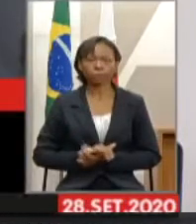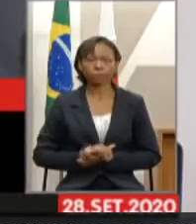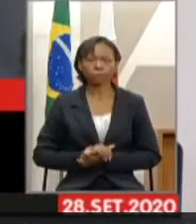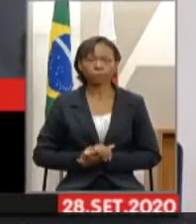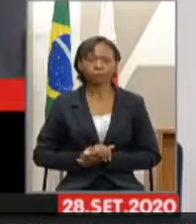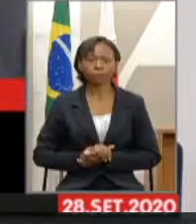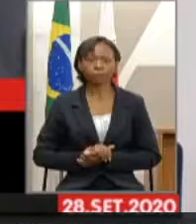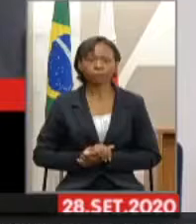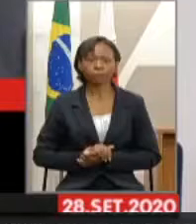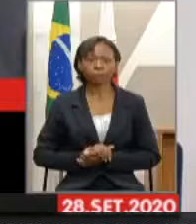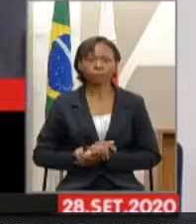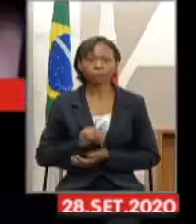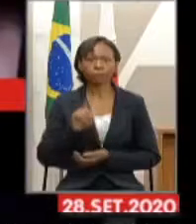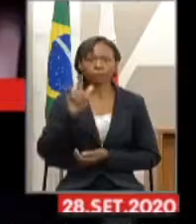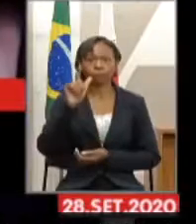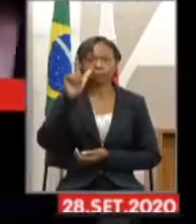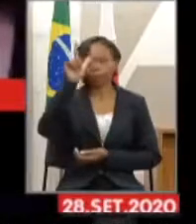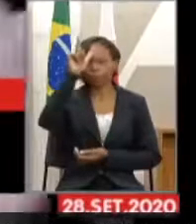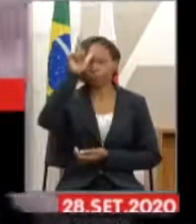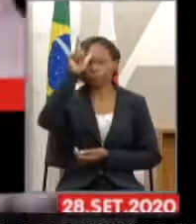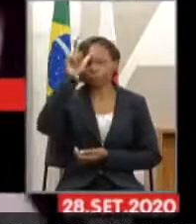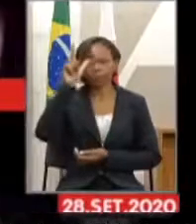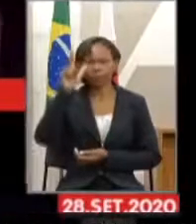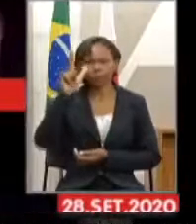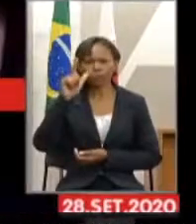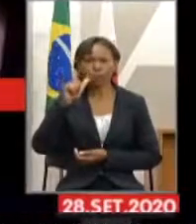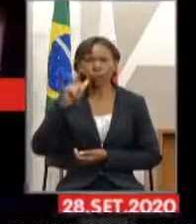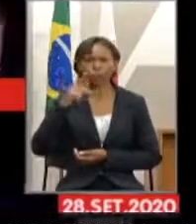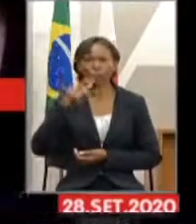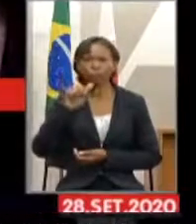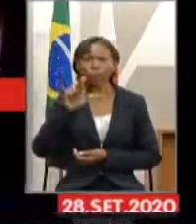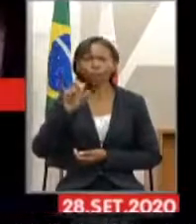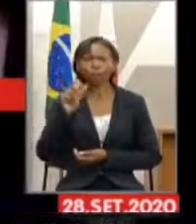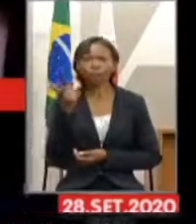Antônio Abreu, o Paulo, está conseguindo ver.